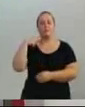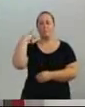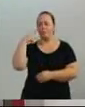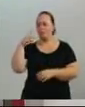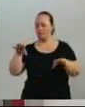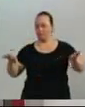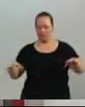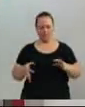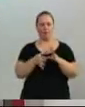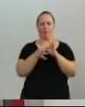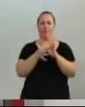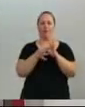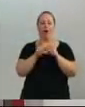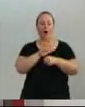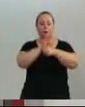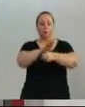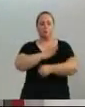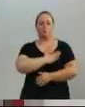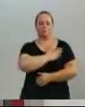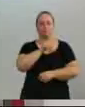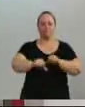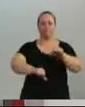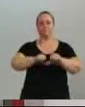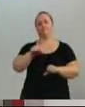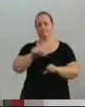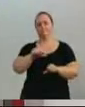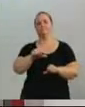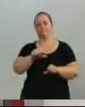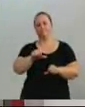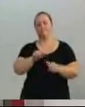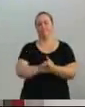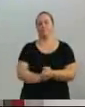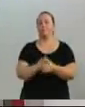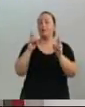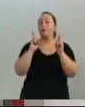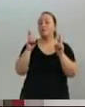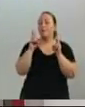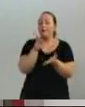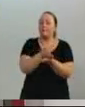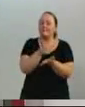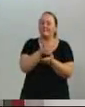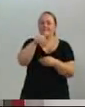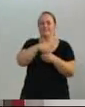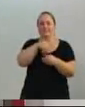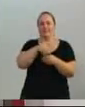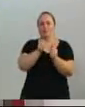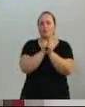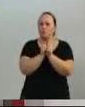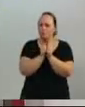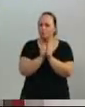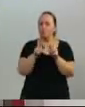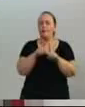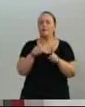mudar o governo Napoleão. Ajude. Espero isso. E que sigam a eleição juntos, estão juntos há tanto tempo, pouca diferença